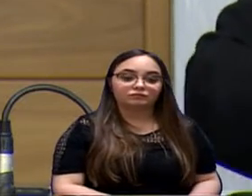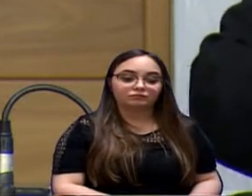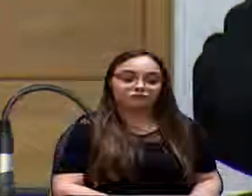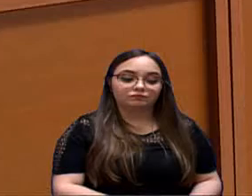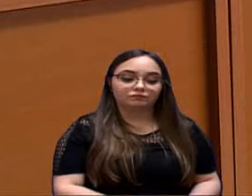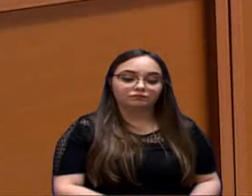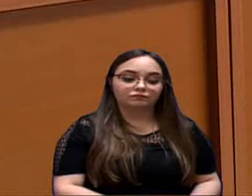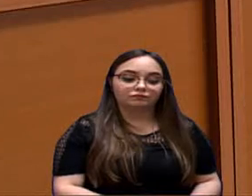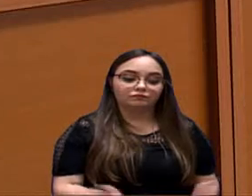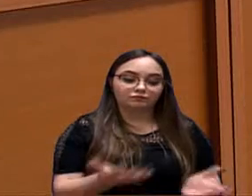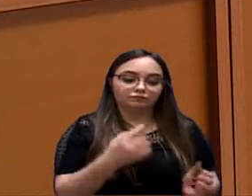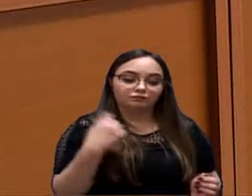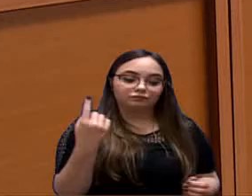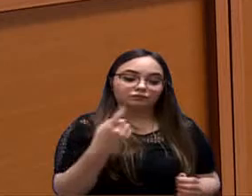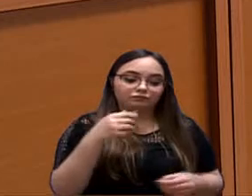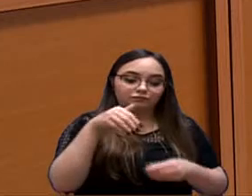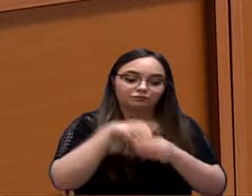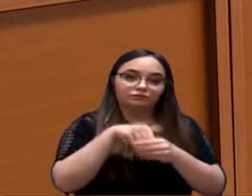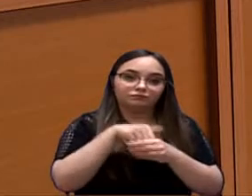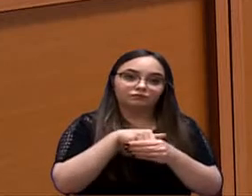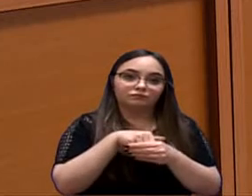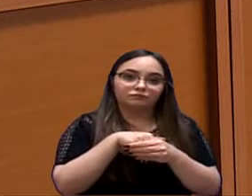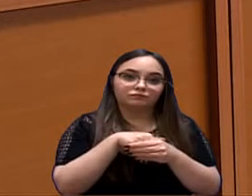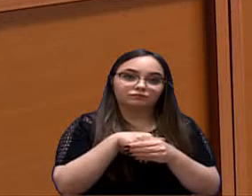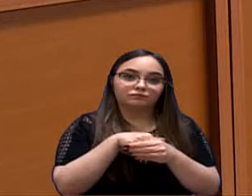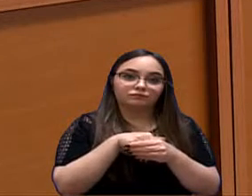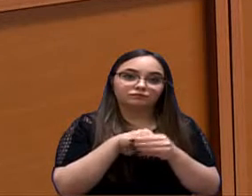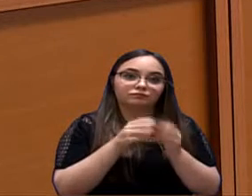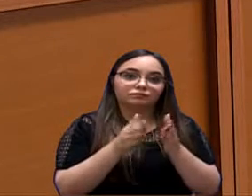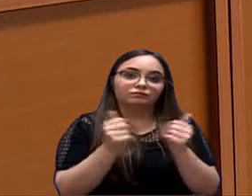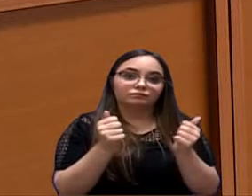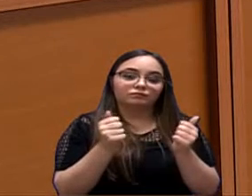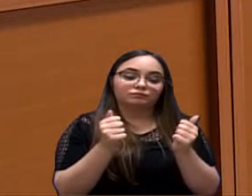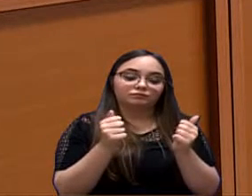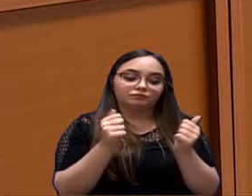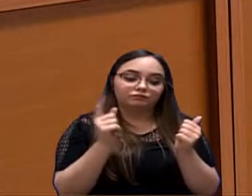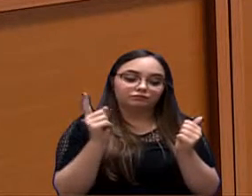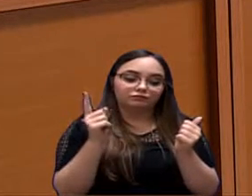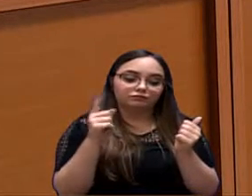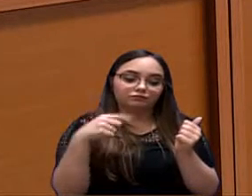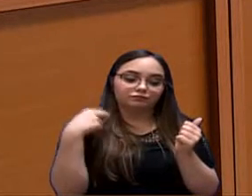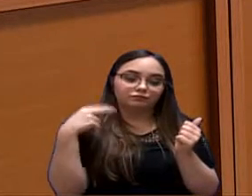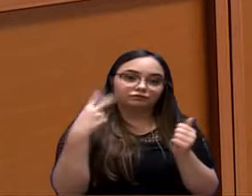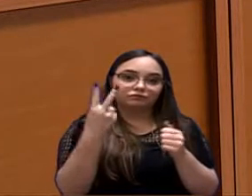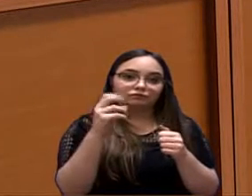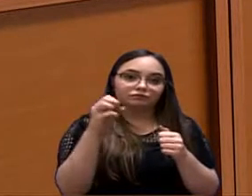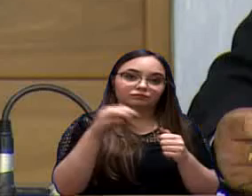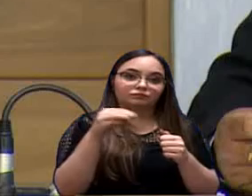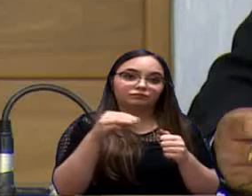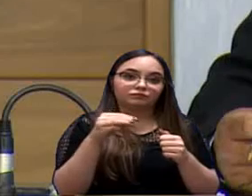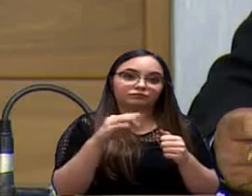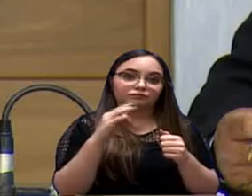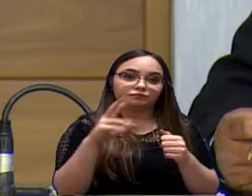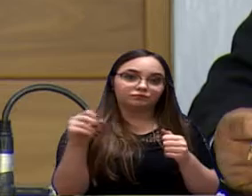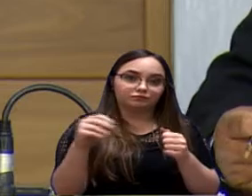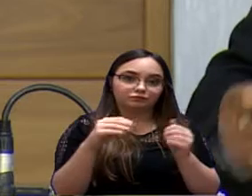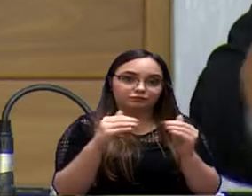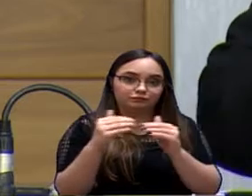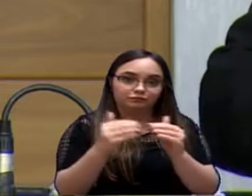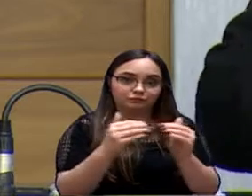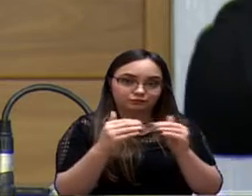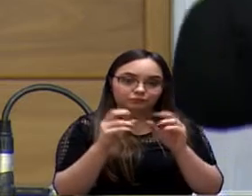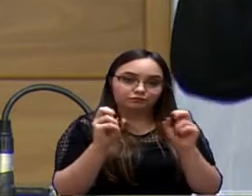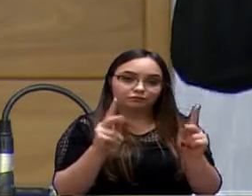Eu coloco em votação o pedido de provocação do nosso trabalho para mais 20 minutos. Os vereadores que concordam, permaneçam como estamos,